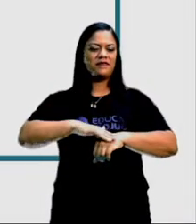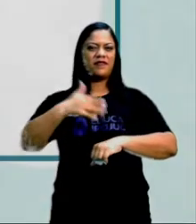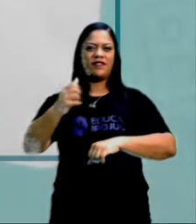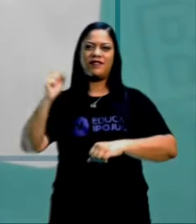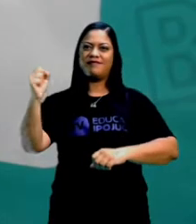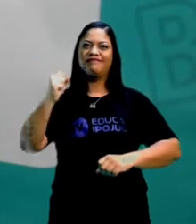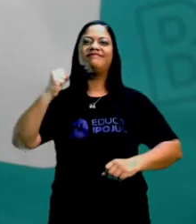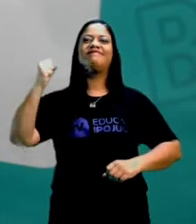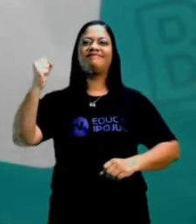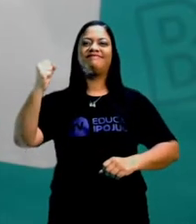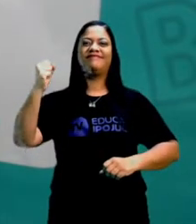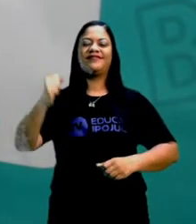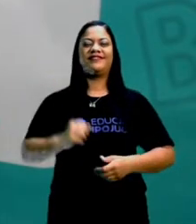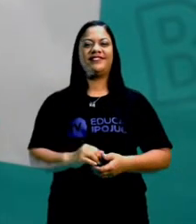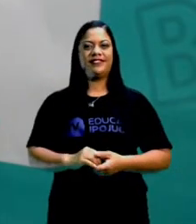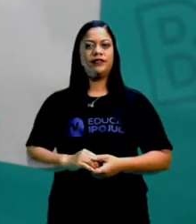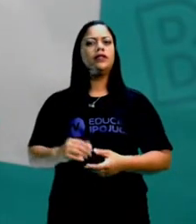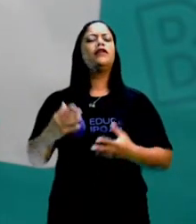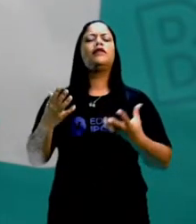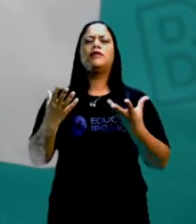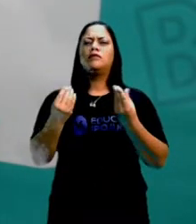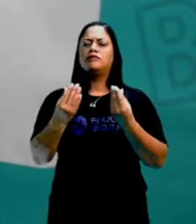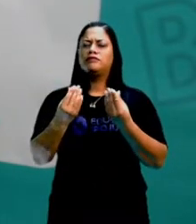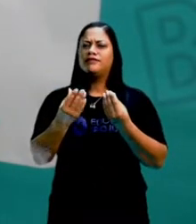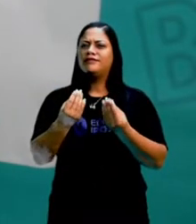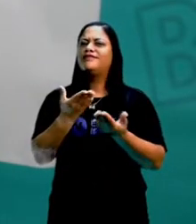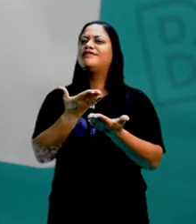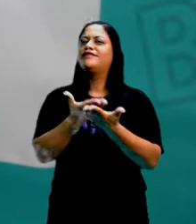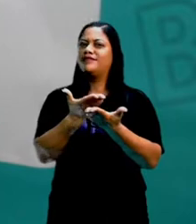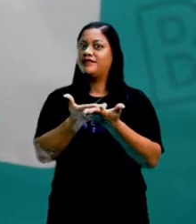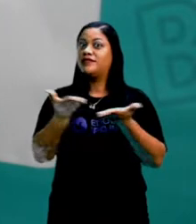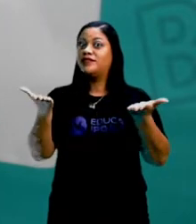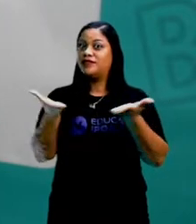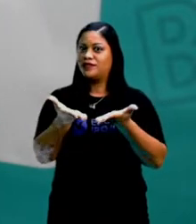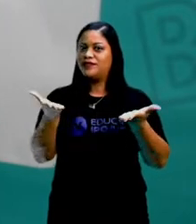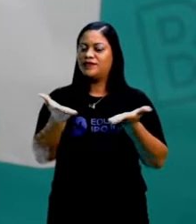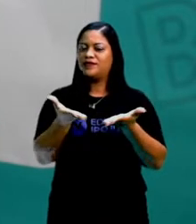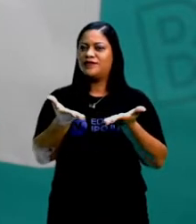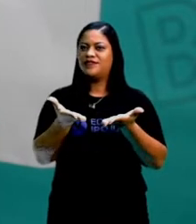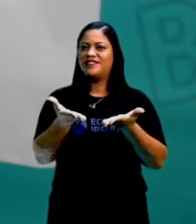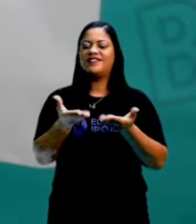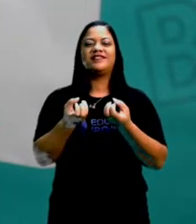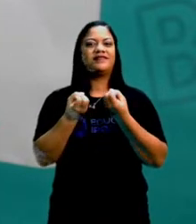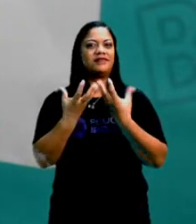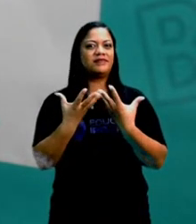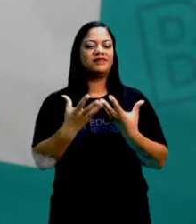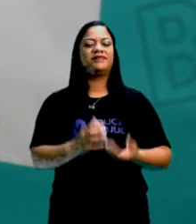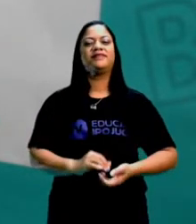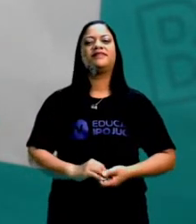Então, vamos explorar bastante o potencial de vocês hoje na nossa aula, tá bom?